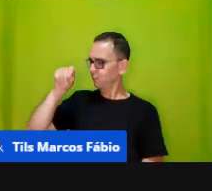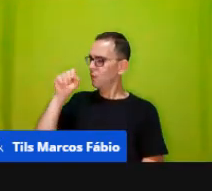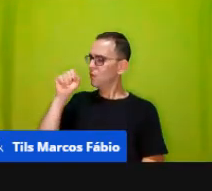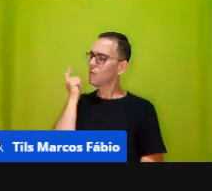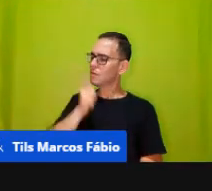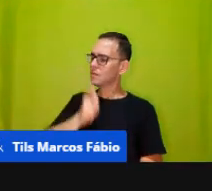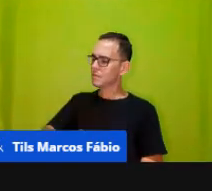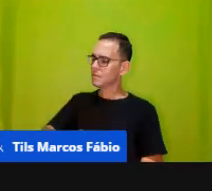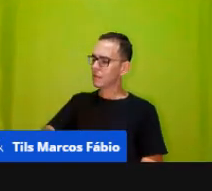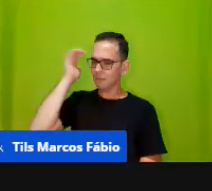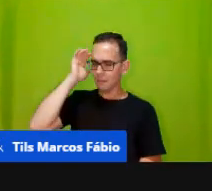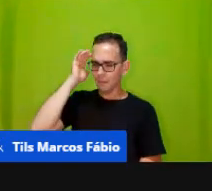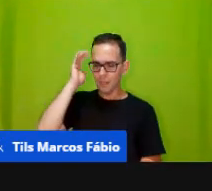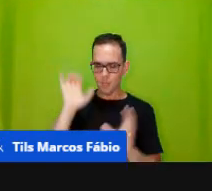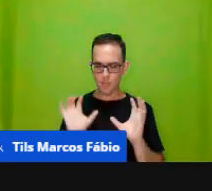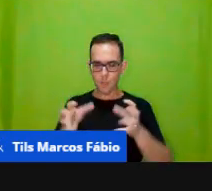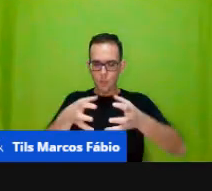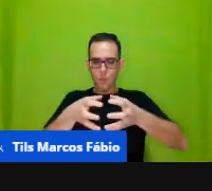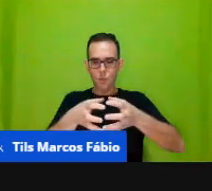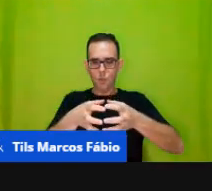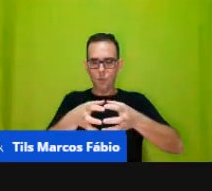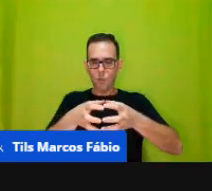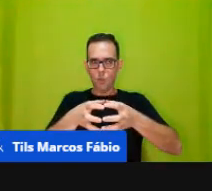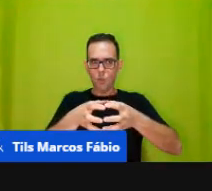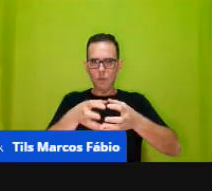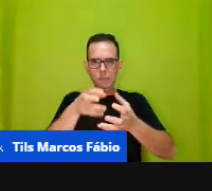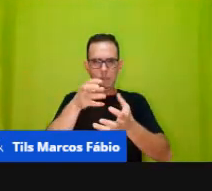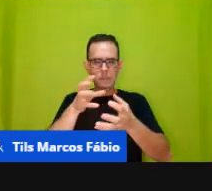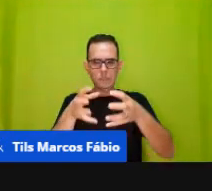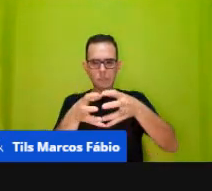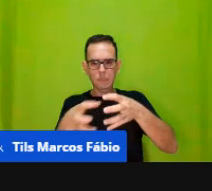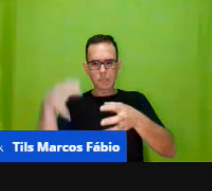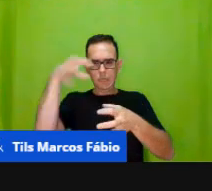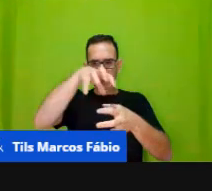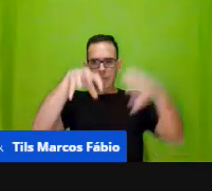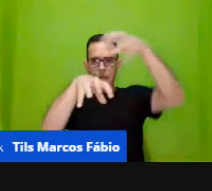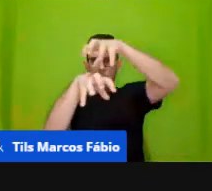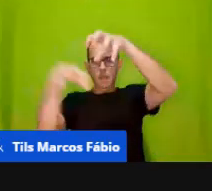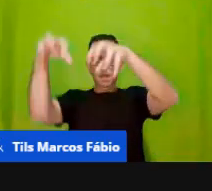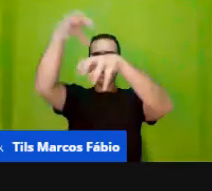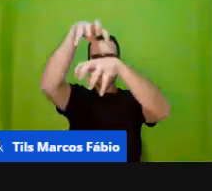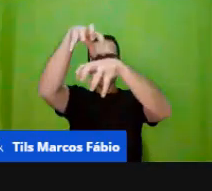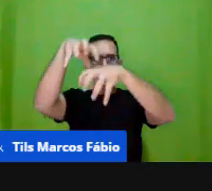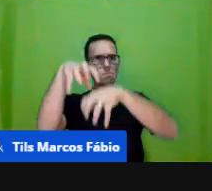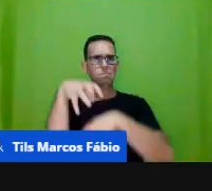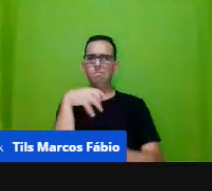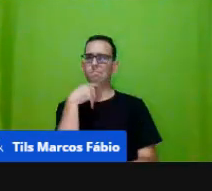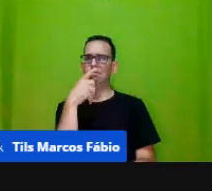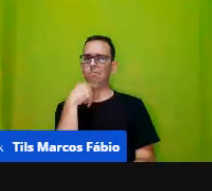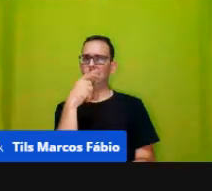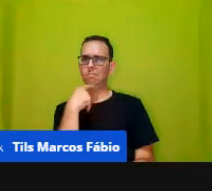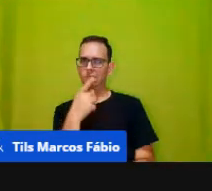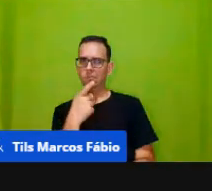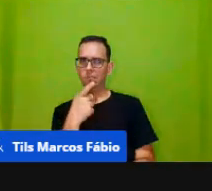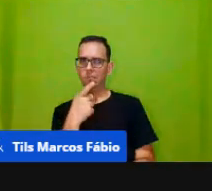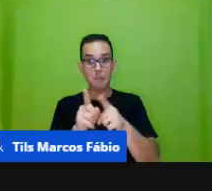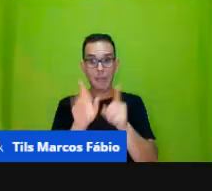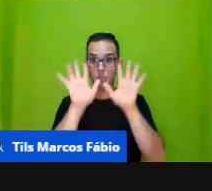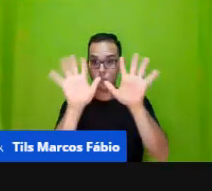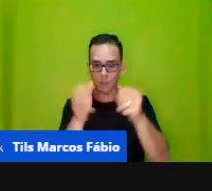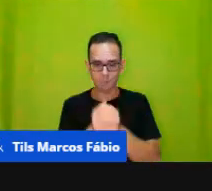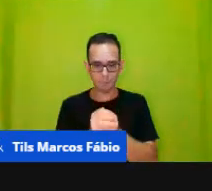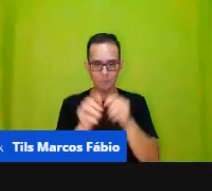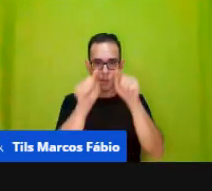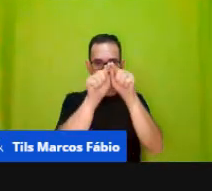as bolas elas não se empilham, né? Ele não consegue empilhar bolas, mas objetos cúbicos ele consegue